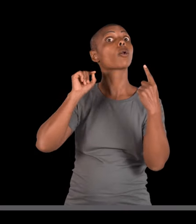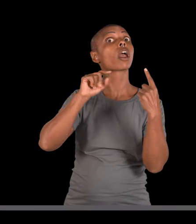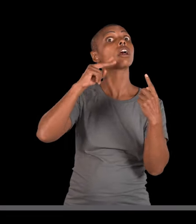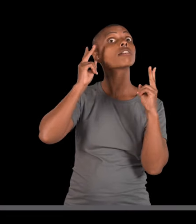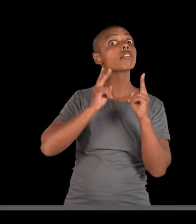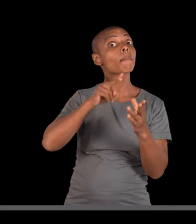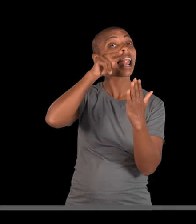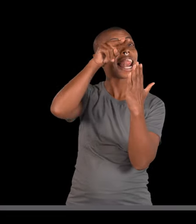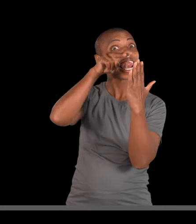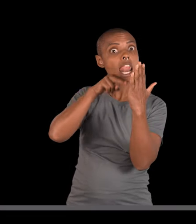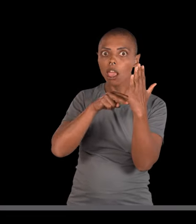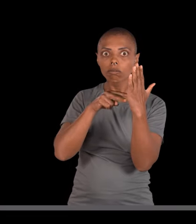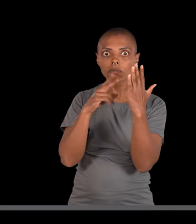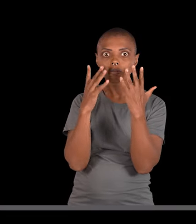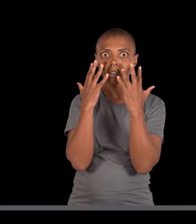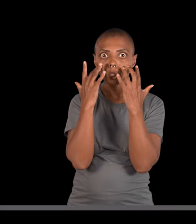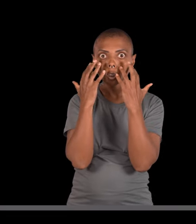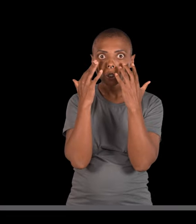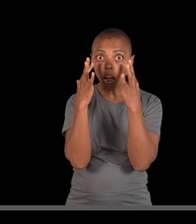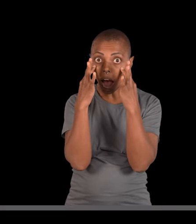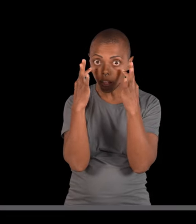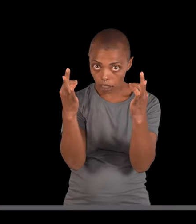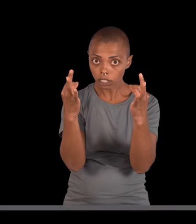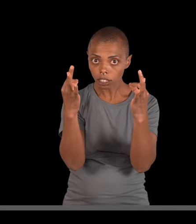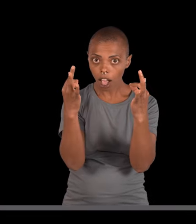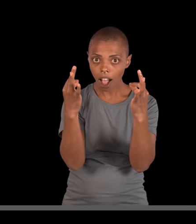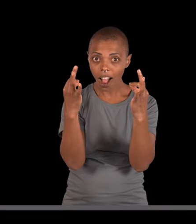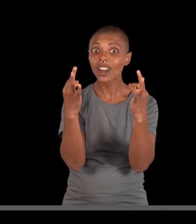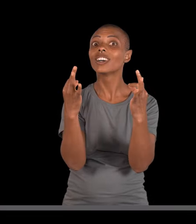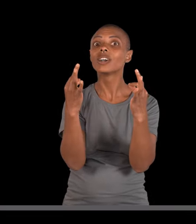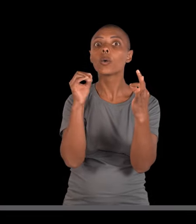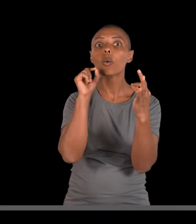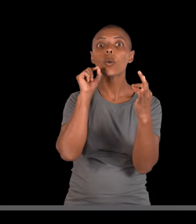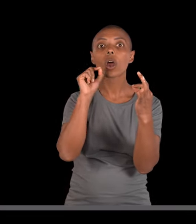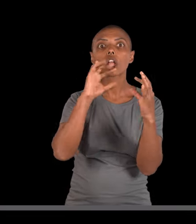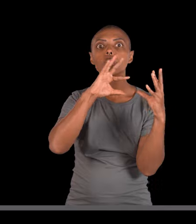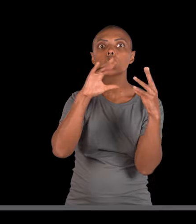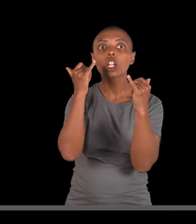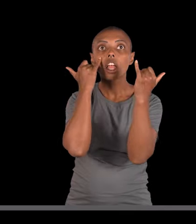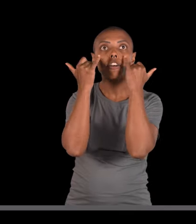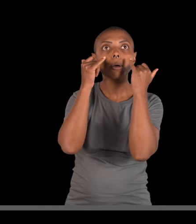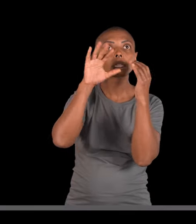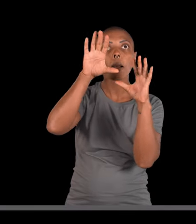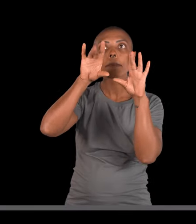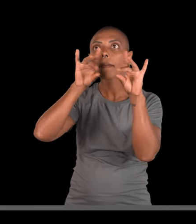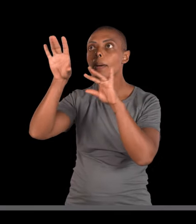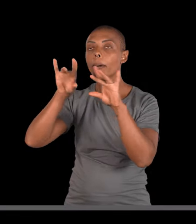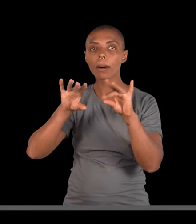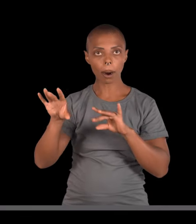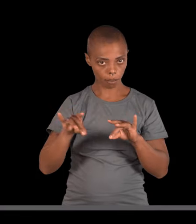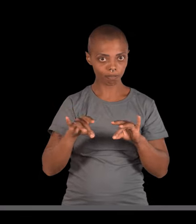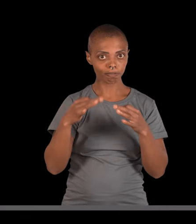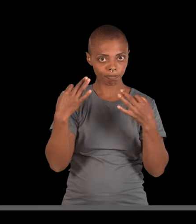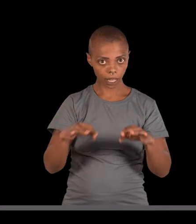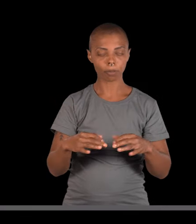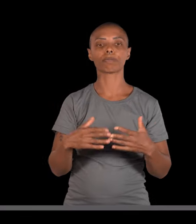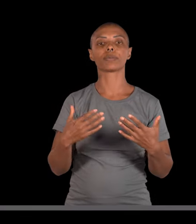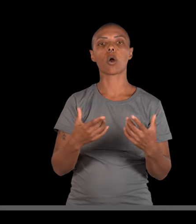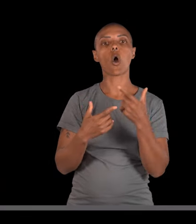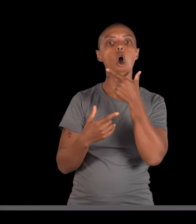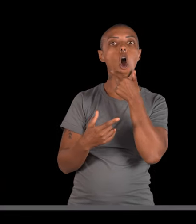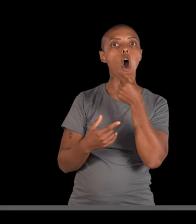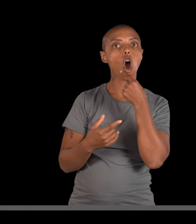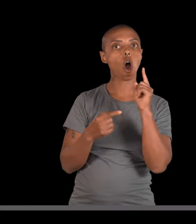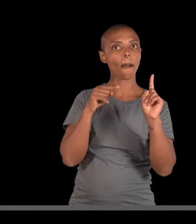qual que é sempre? Ler o enunciado com sangue no olho, retirando os dados do problema. Olha